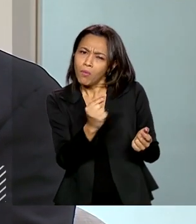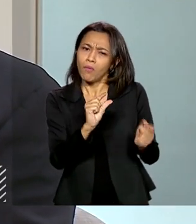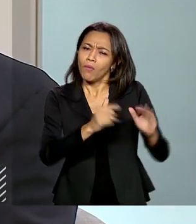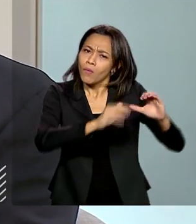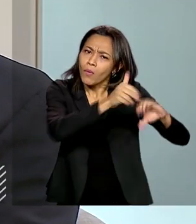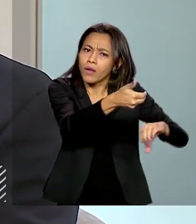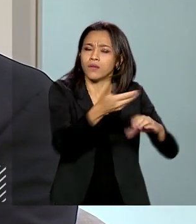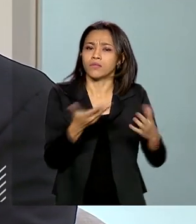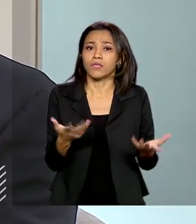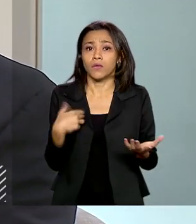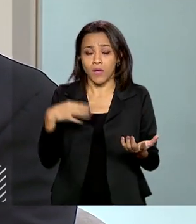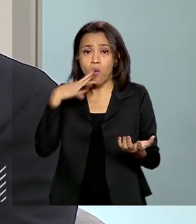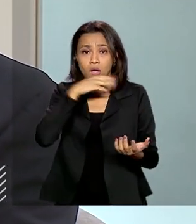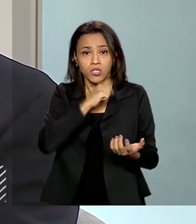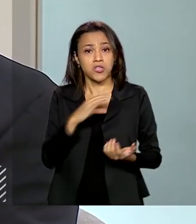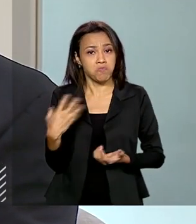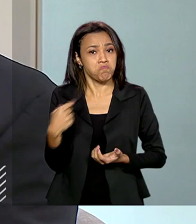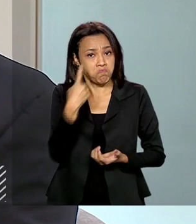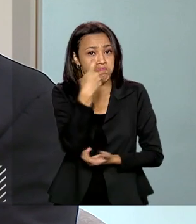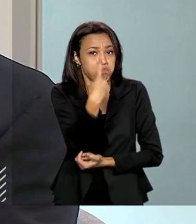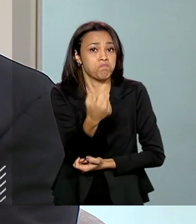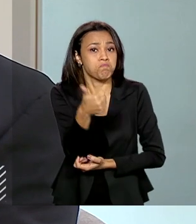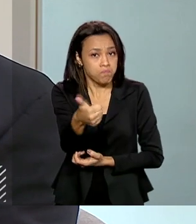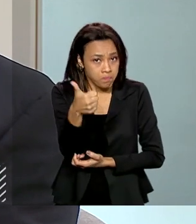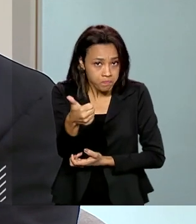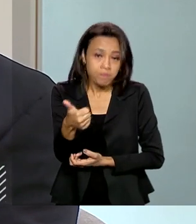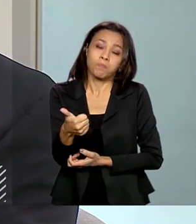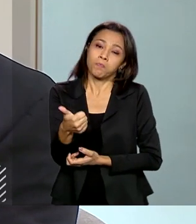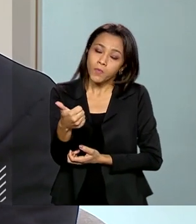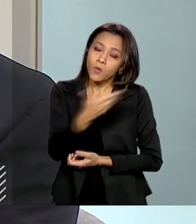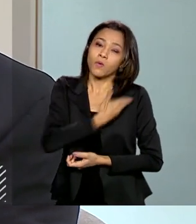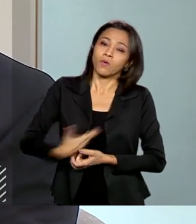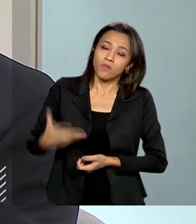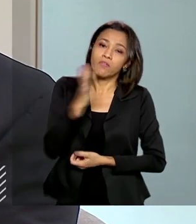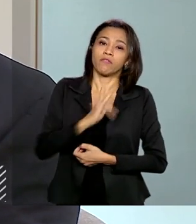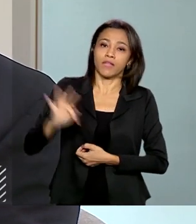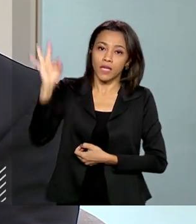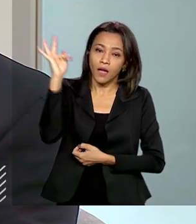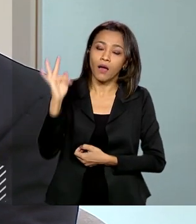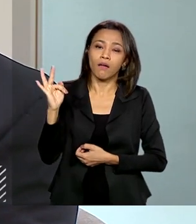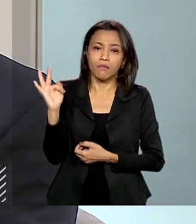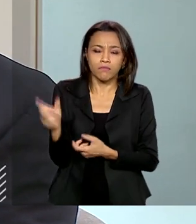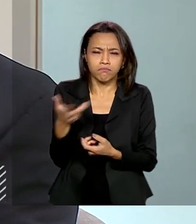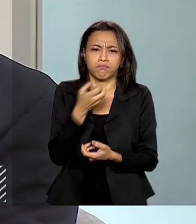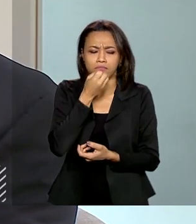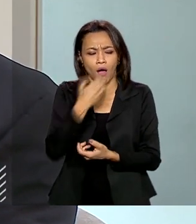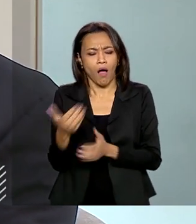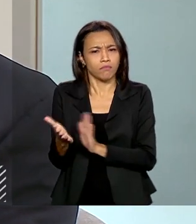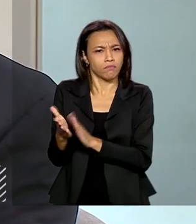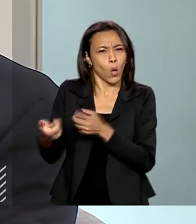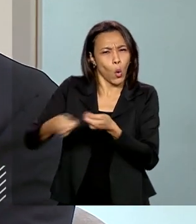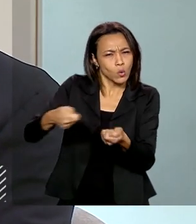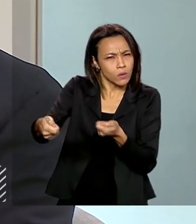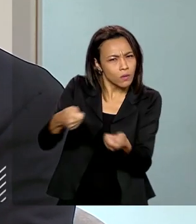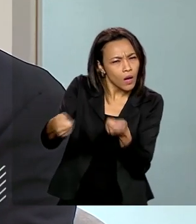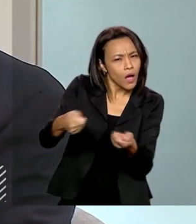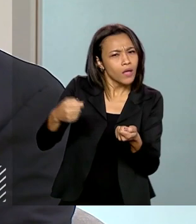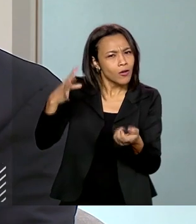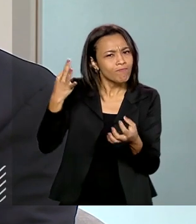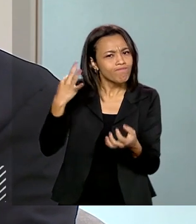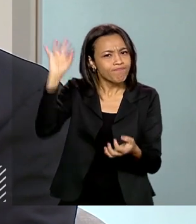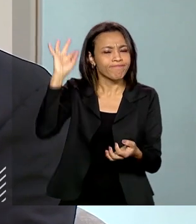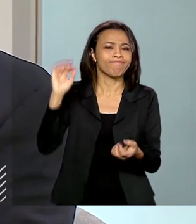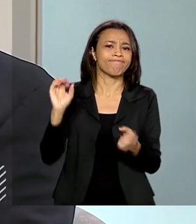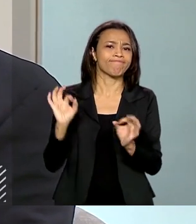Então, eu achei muito inventivo. Eu achei que o governo federal coloca o primeiro passo de forma controlada, de forma acertada.